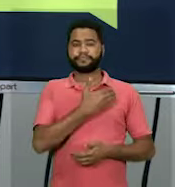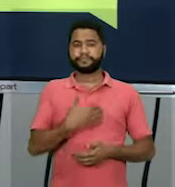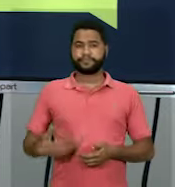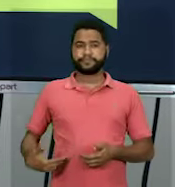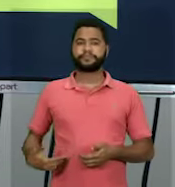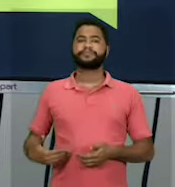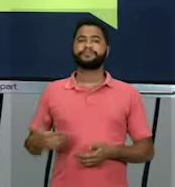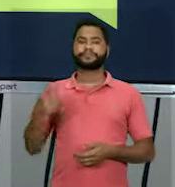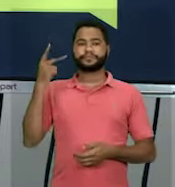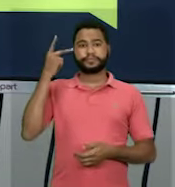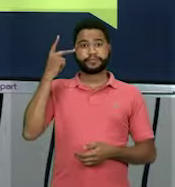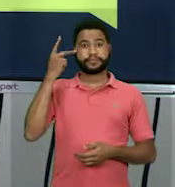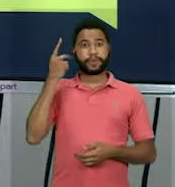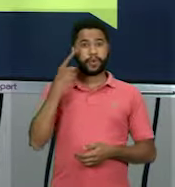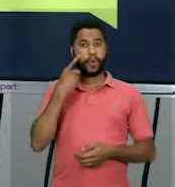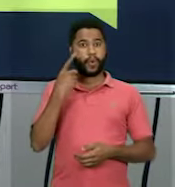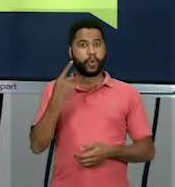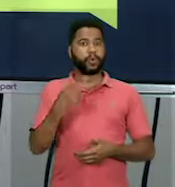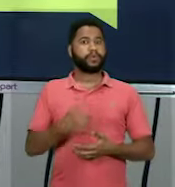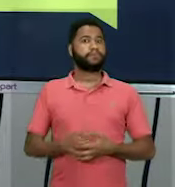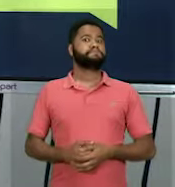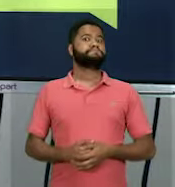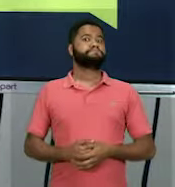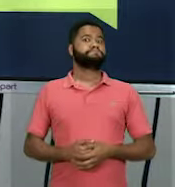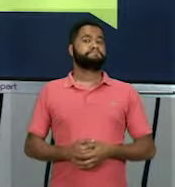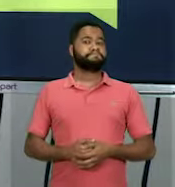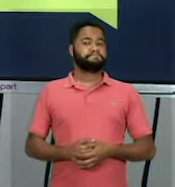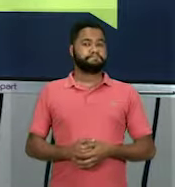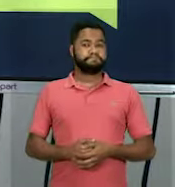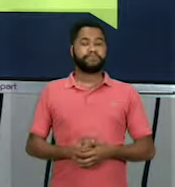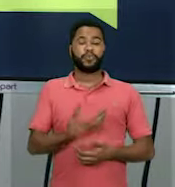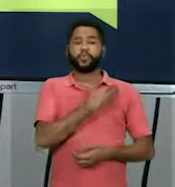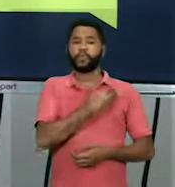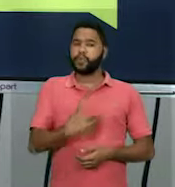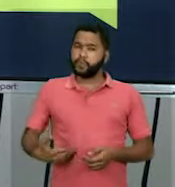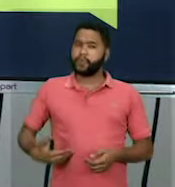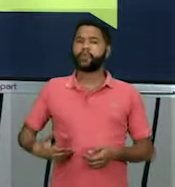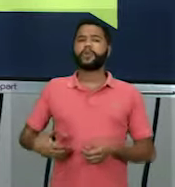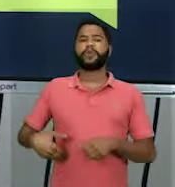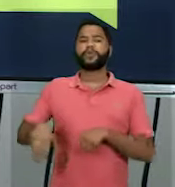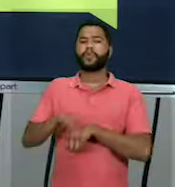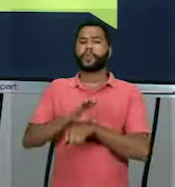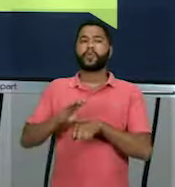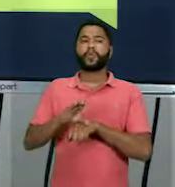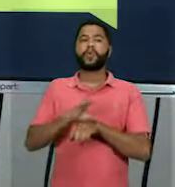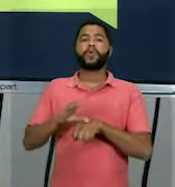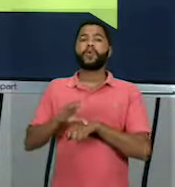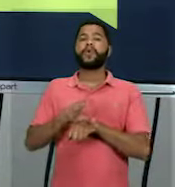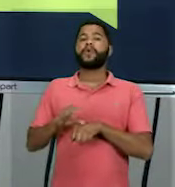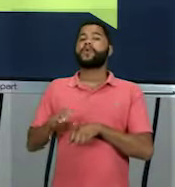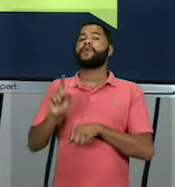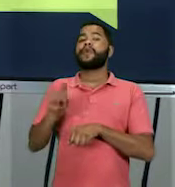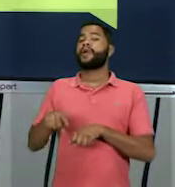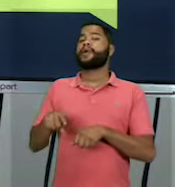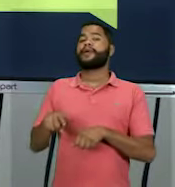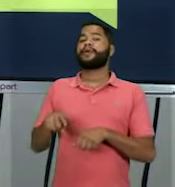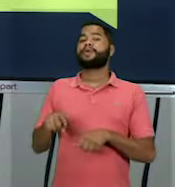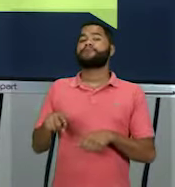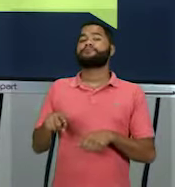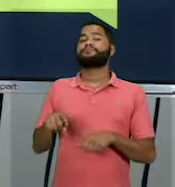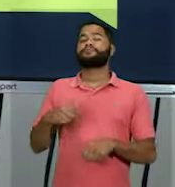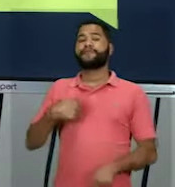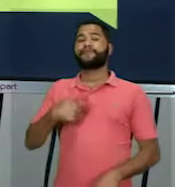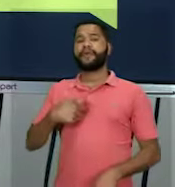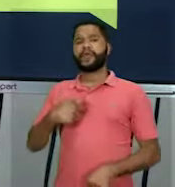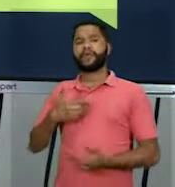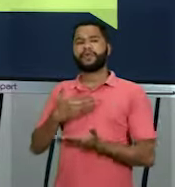São Paulo e do Brasil, olha só isso. Então, no governo constitucional, Vargas vai governar a partir de uma constituição. E